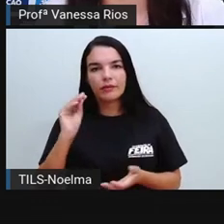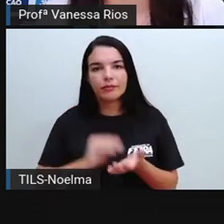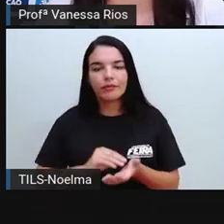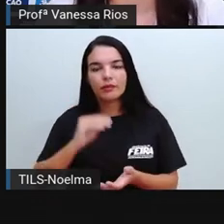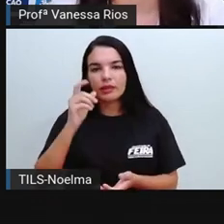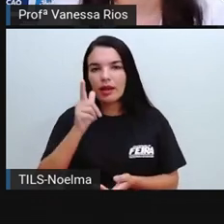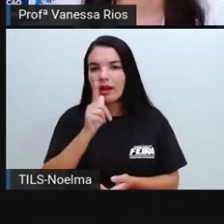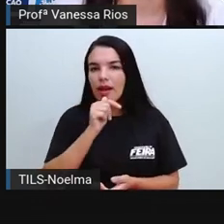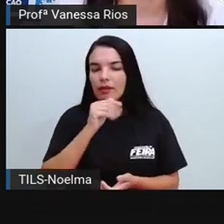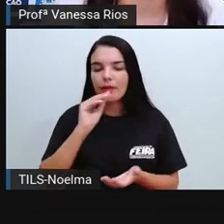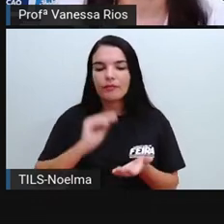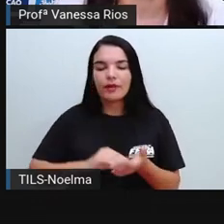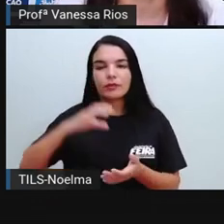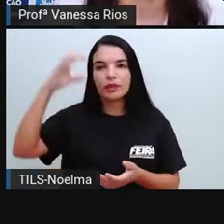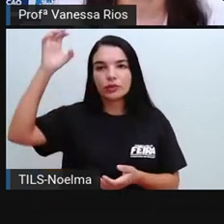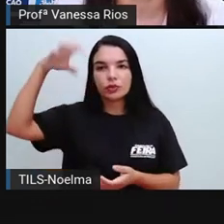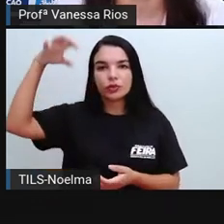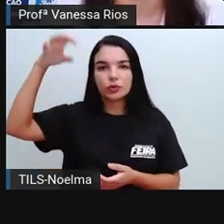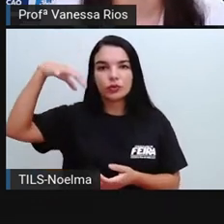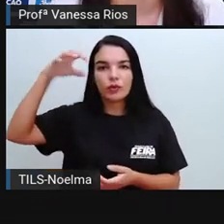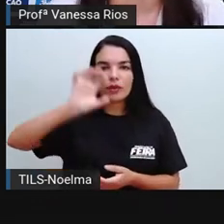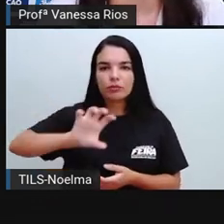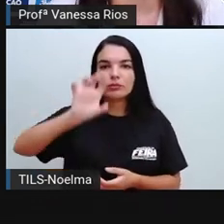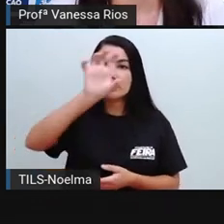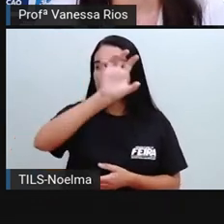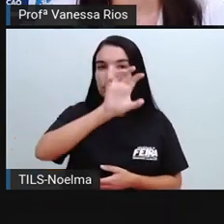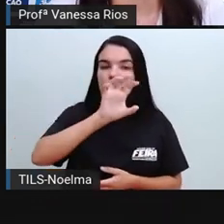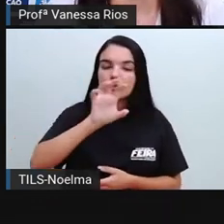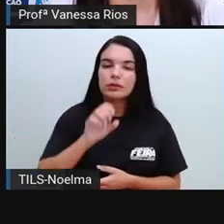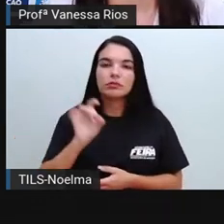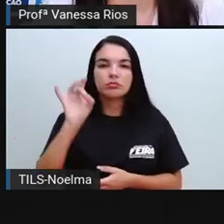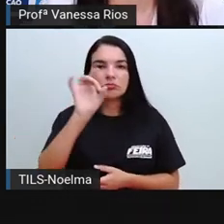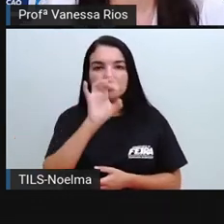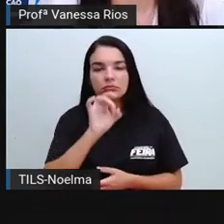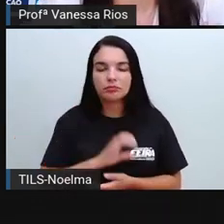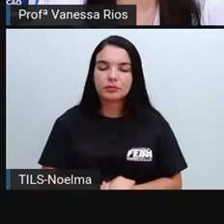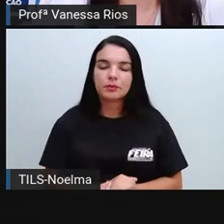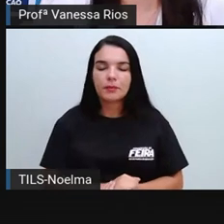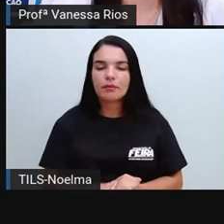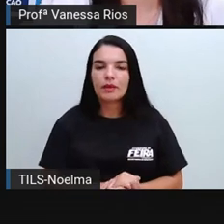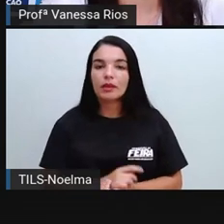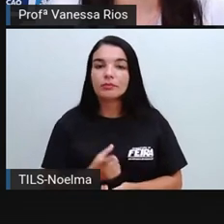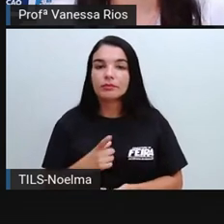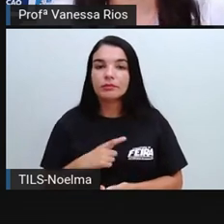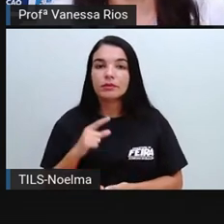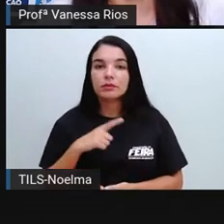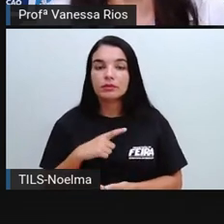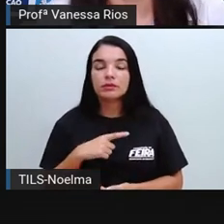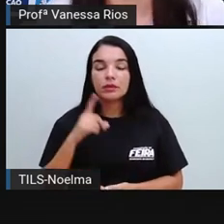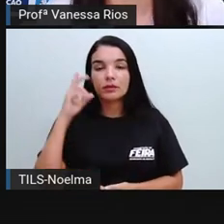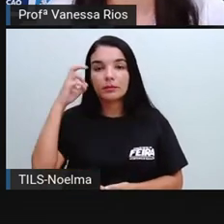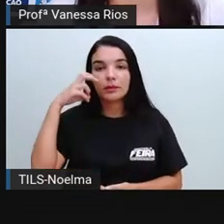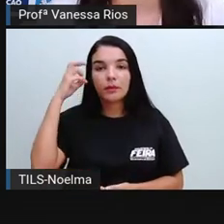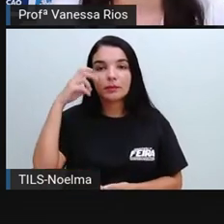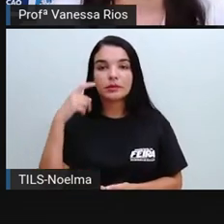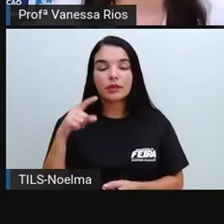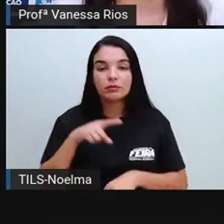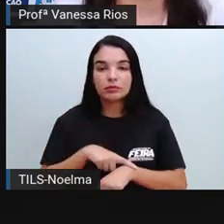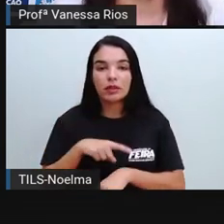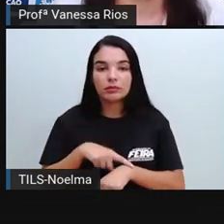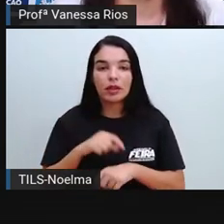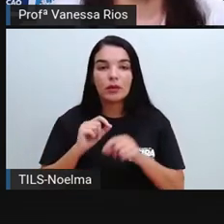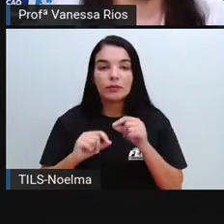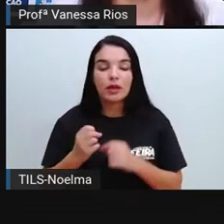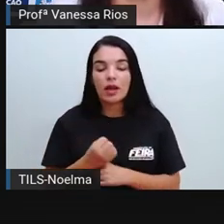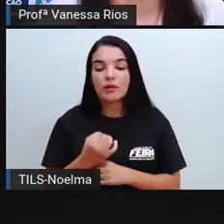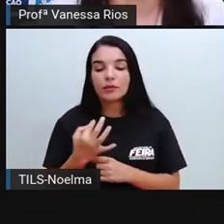água, né, falta de chuva em determinadas regiões. Então, existe já uma preocupação atual com a utilização de uma